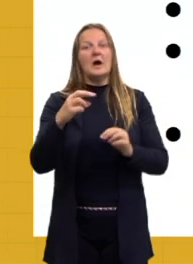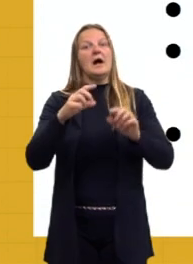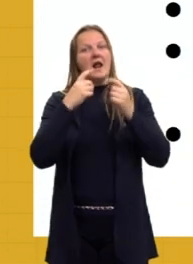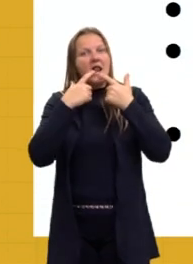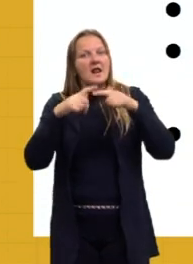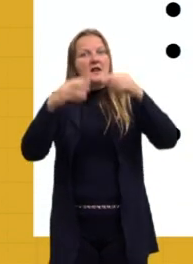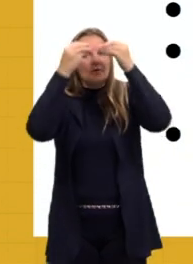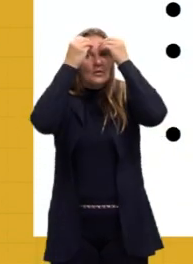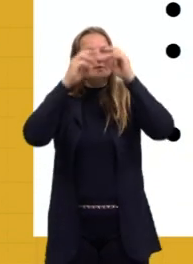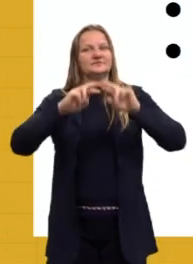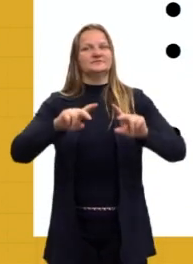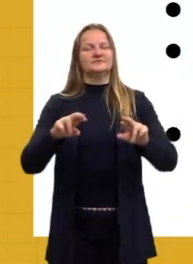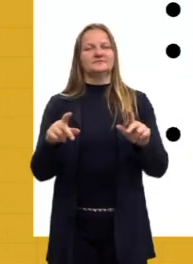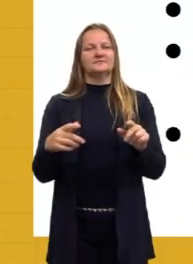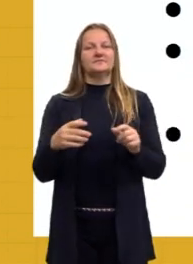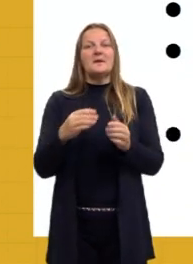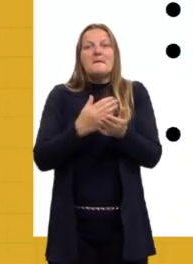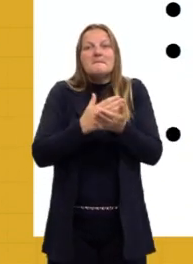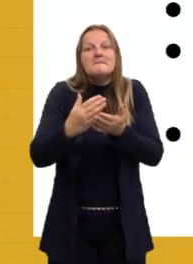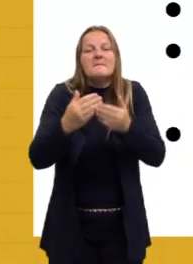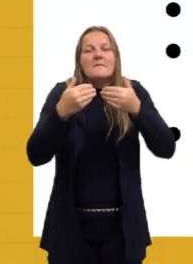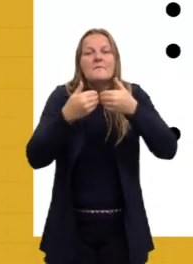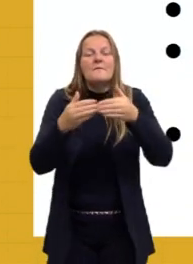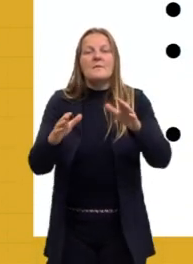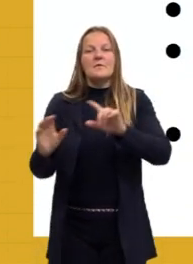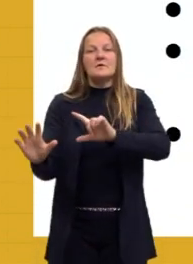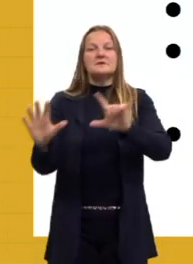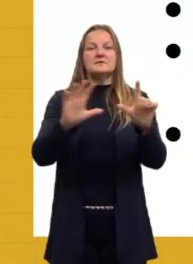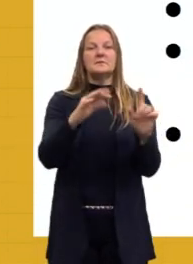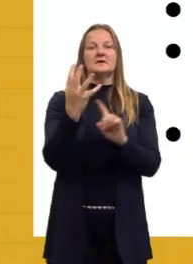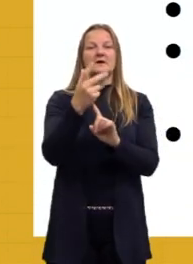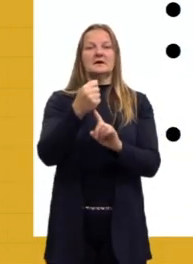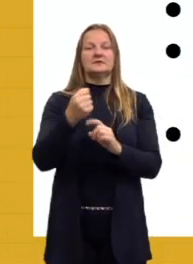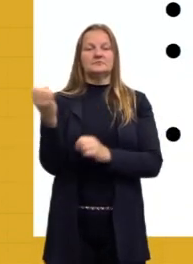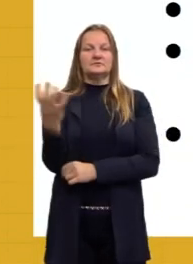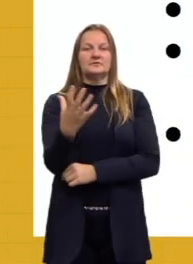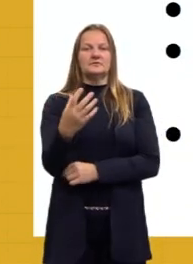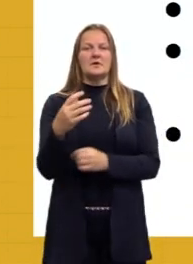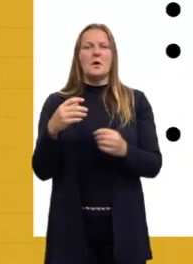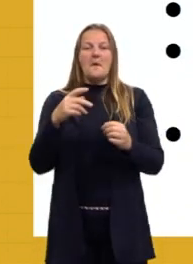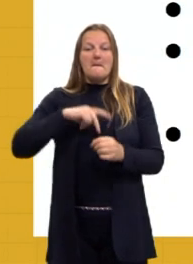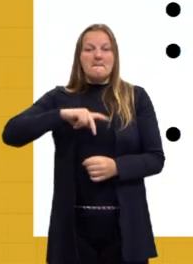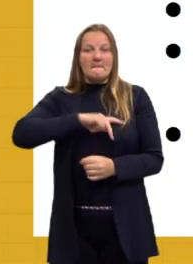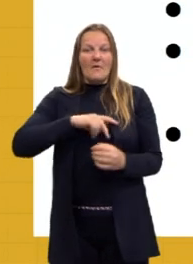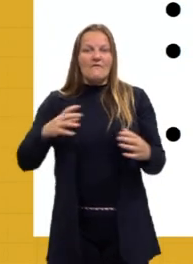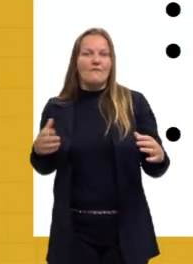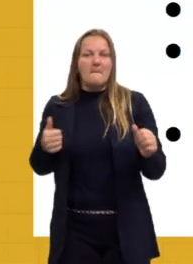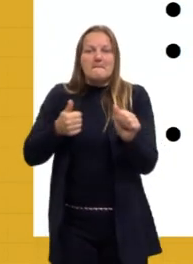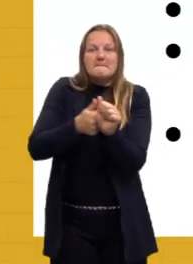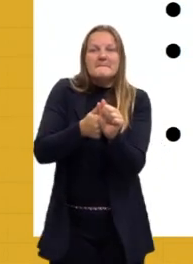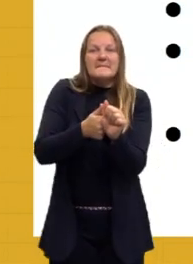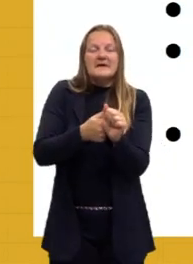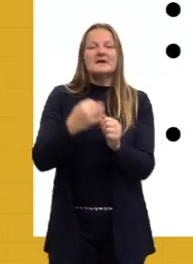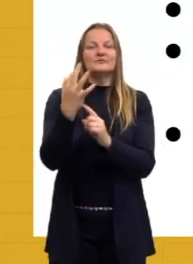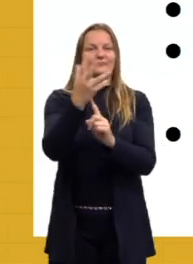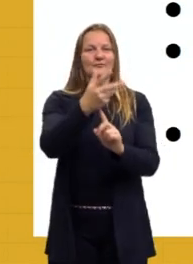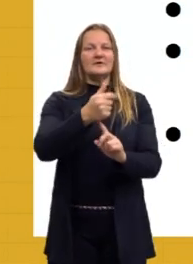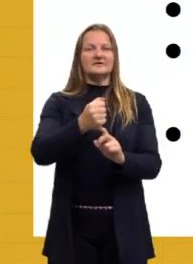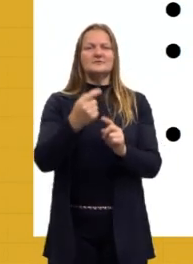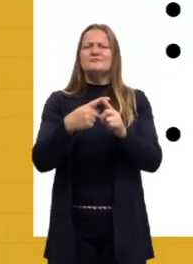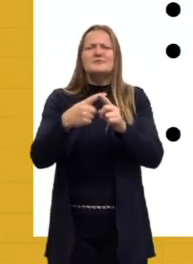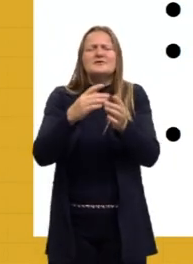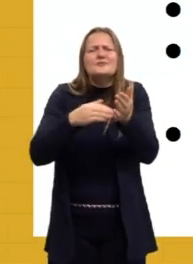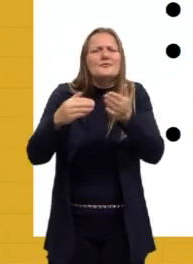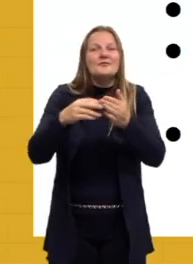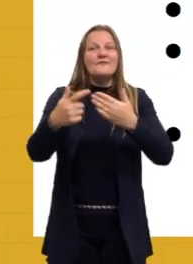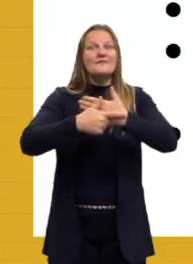nós temos, a partir da Semana de Arte Moderna, essa aproximação do povo com as artes. E isso é muito importante o quê? Para todo ser